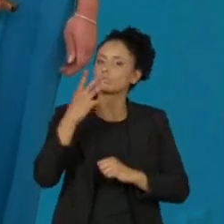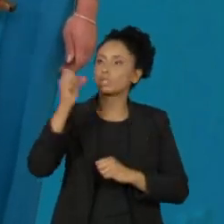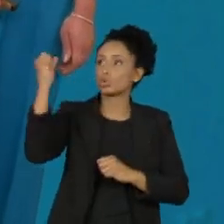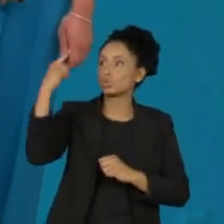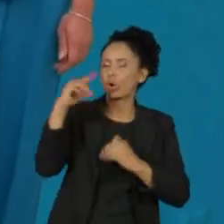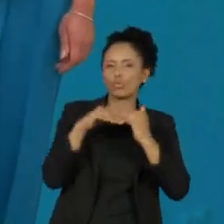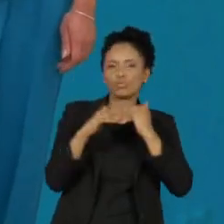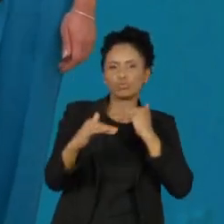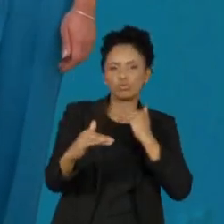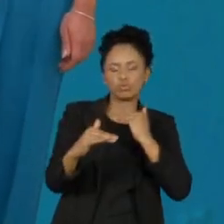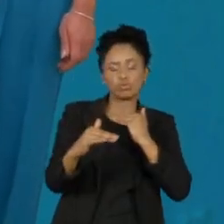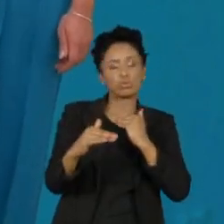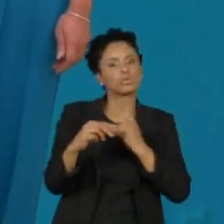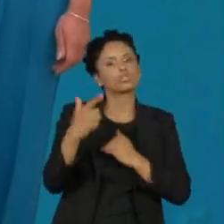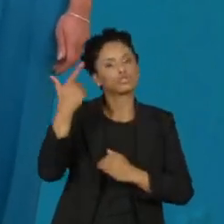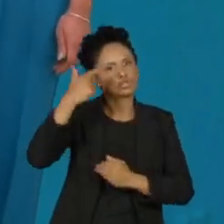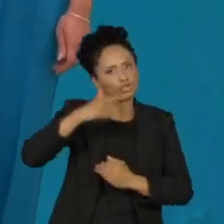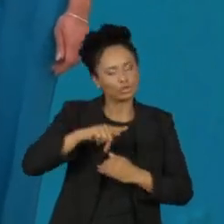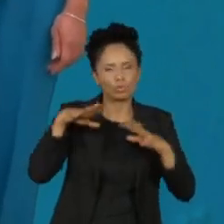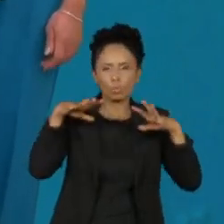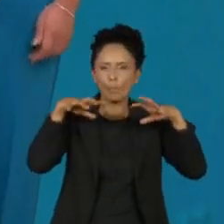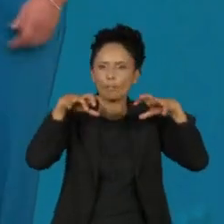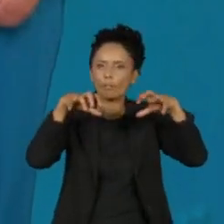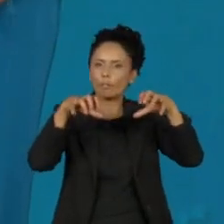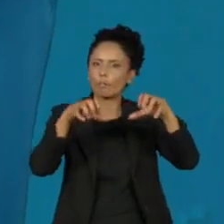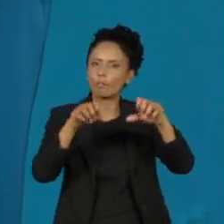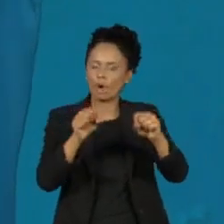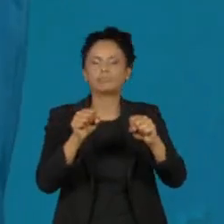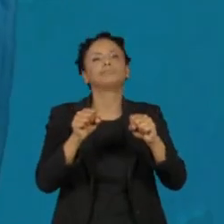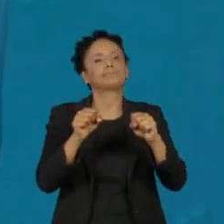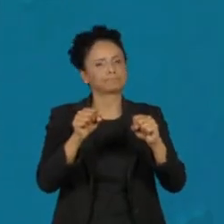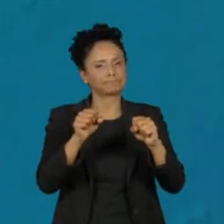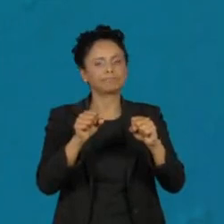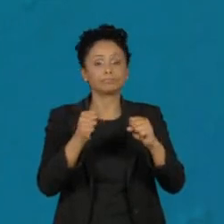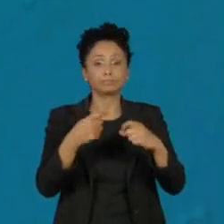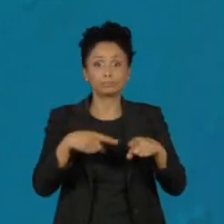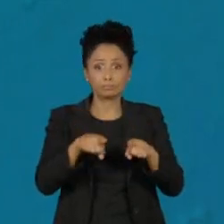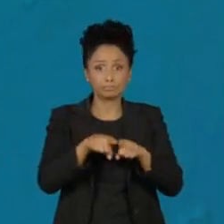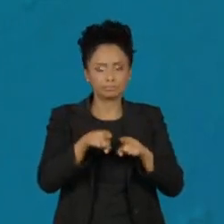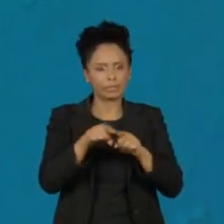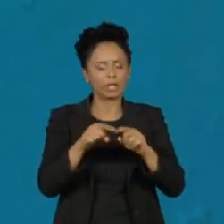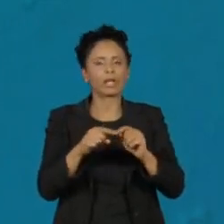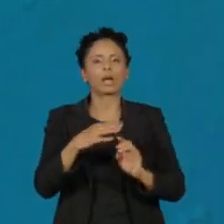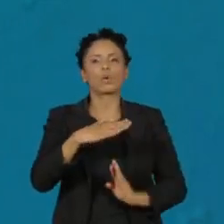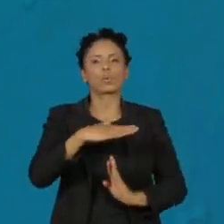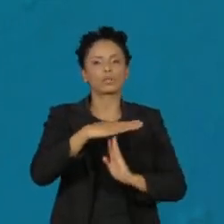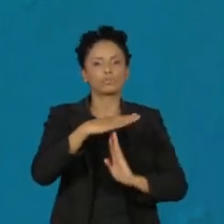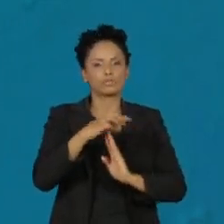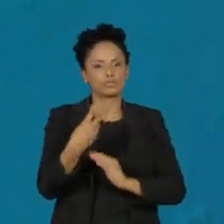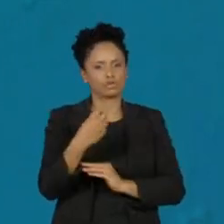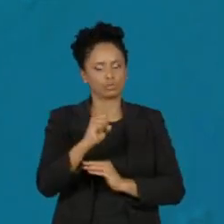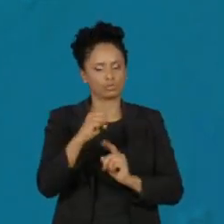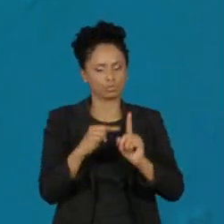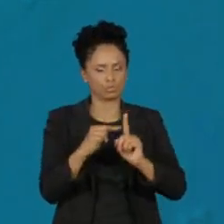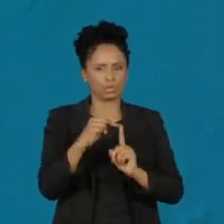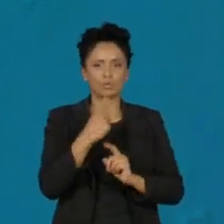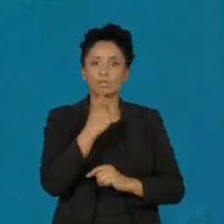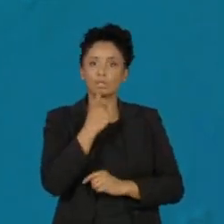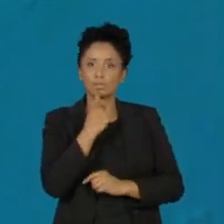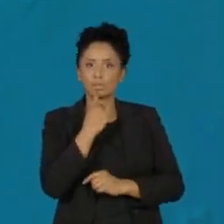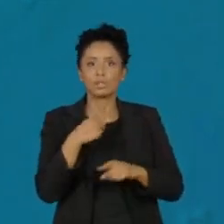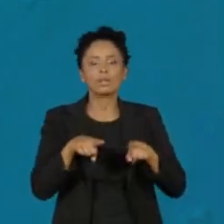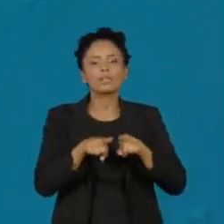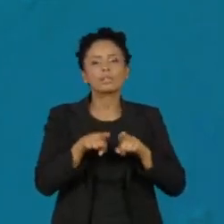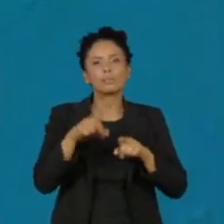com tempo firme e seco em todo o estado. E baixa umidade relativa do ar. A máxima chega aos 28 graus em Campinas e